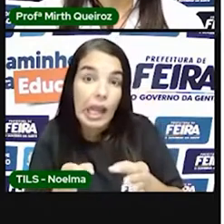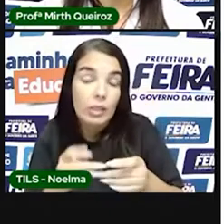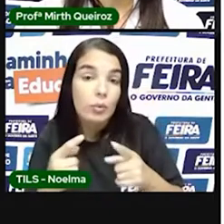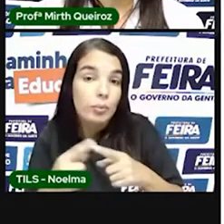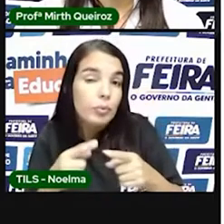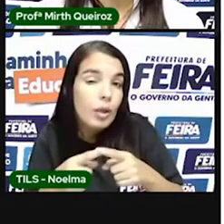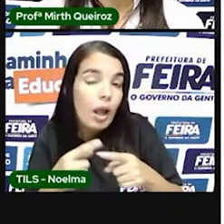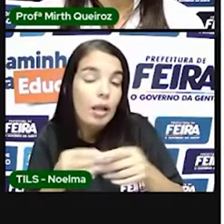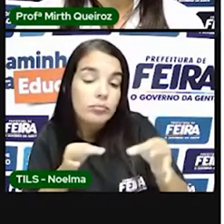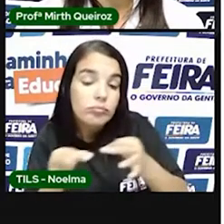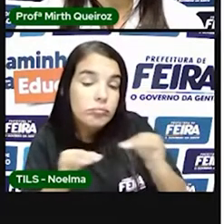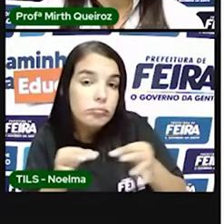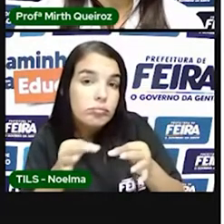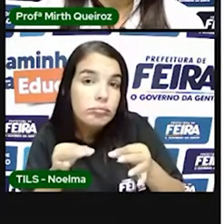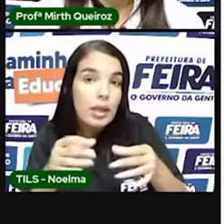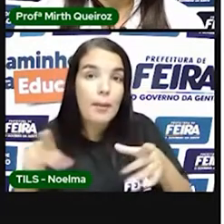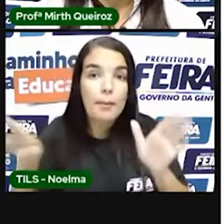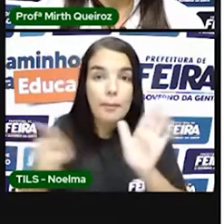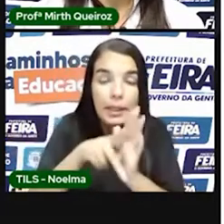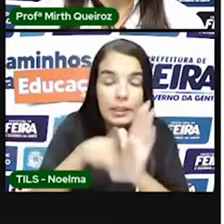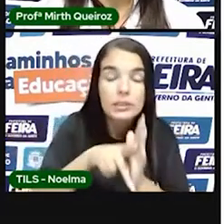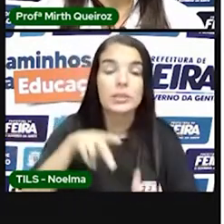estruturas coloniais.